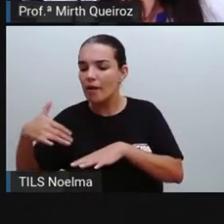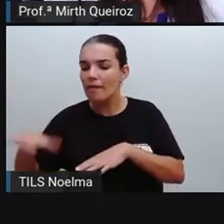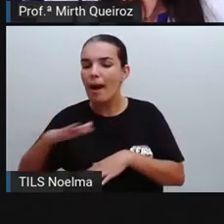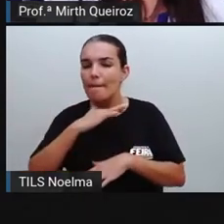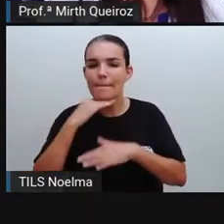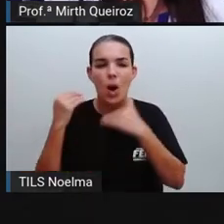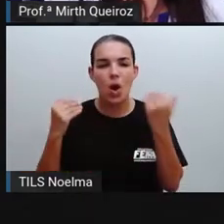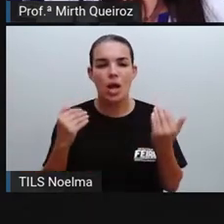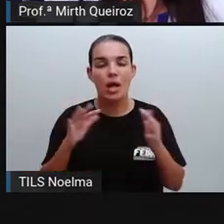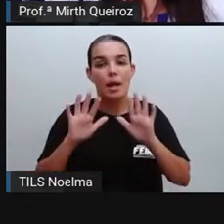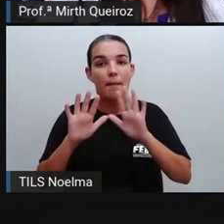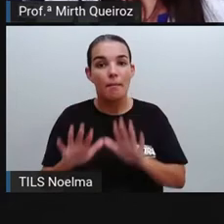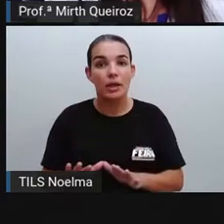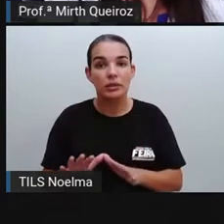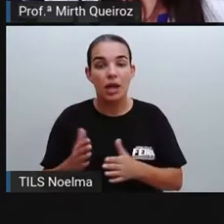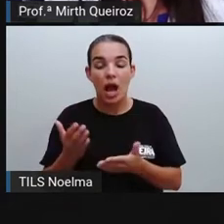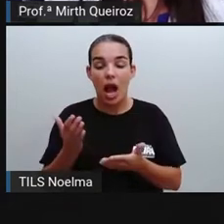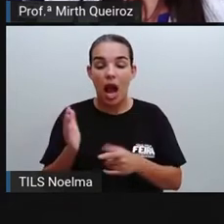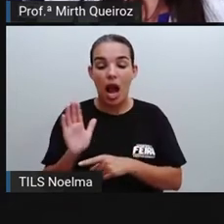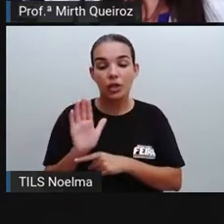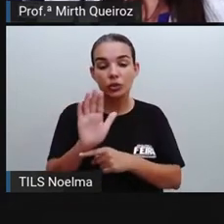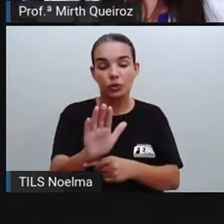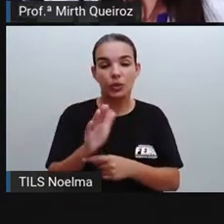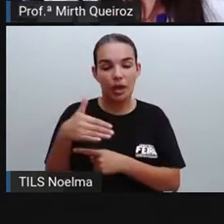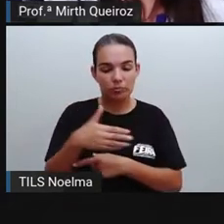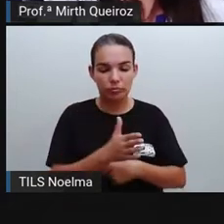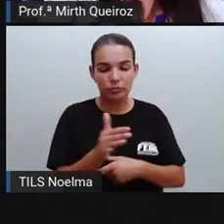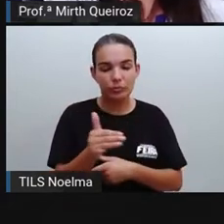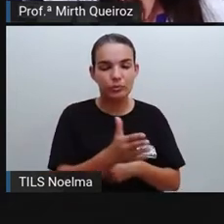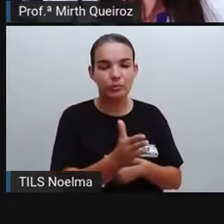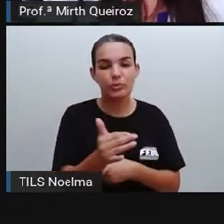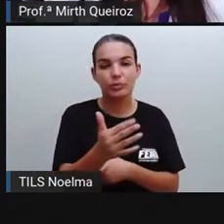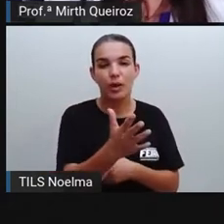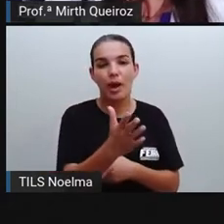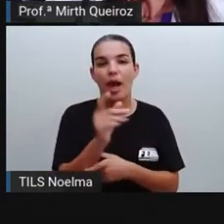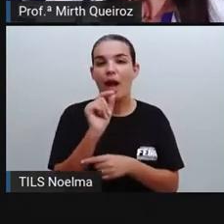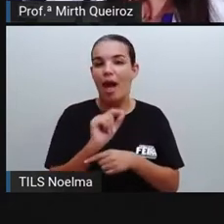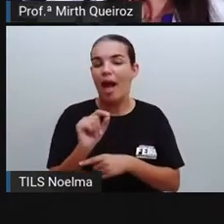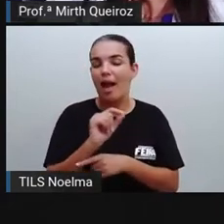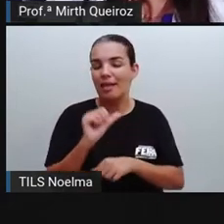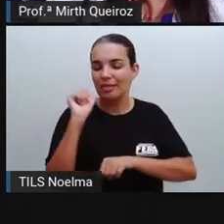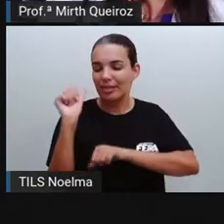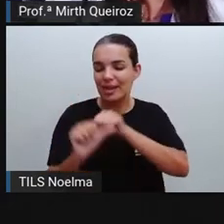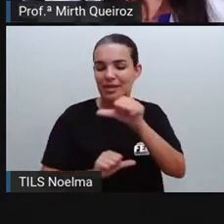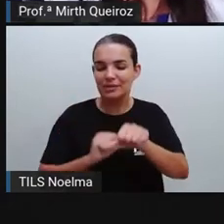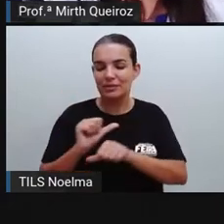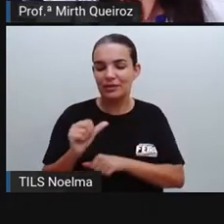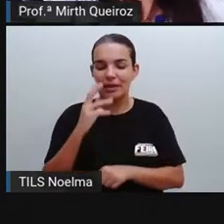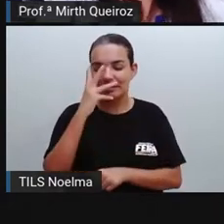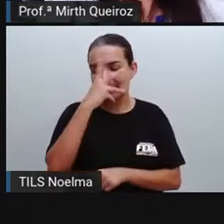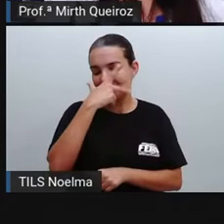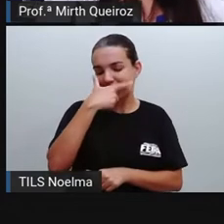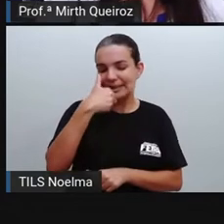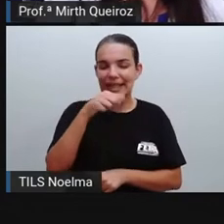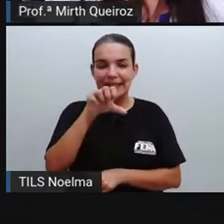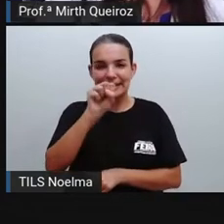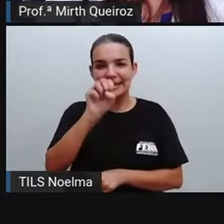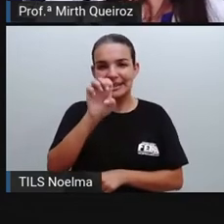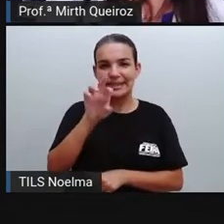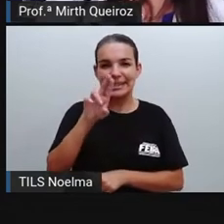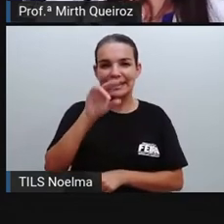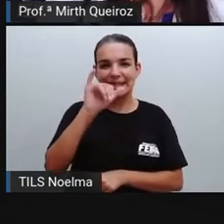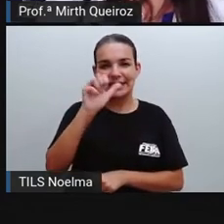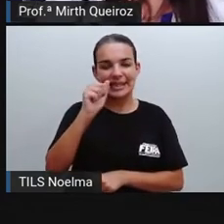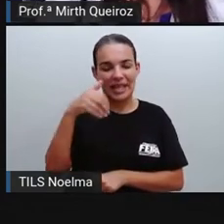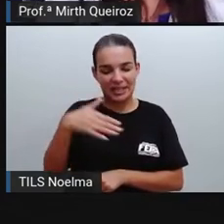mas com a ajuda dos peixes, a Yara vai conseguir se salvar e vai se transformar em uma linda sereia que vai